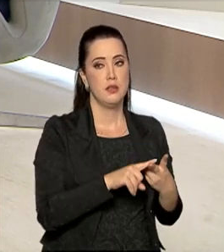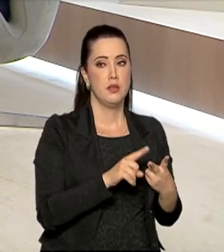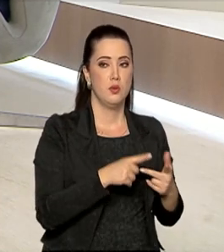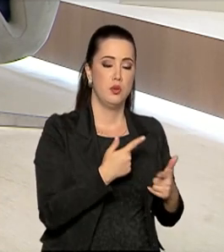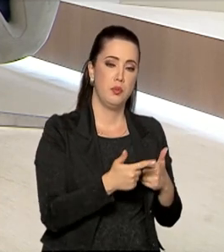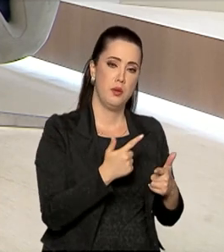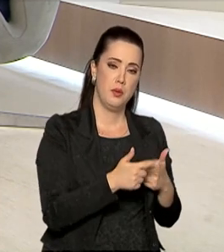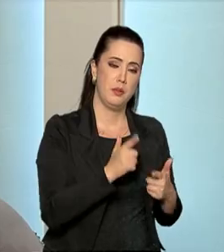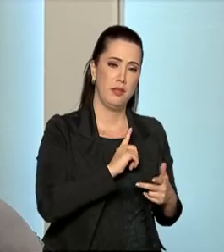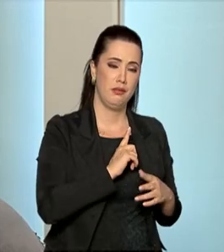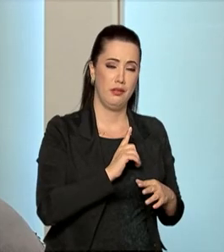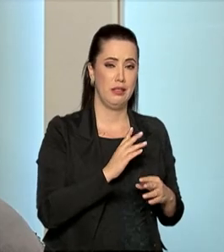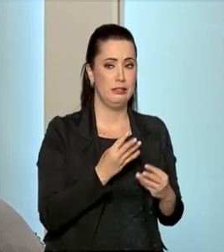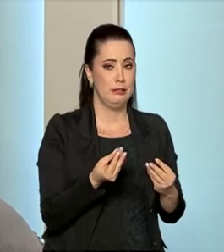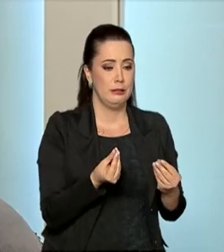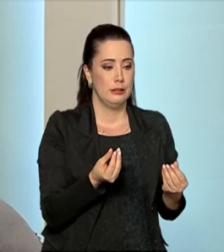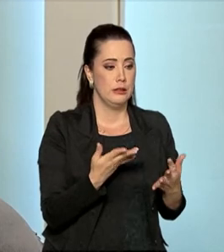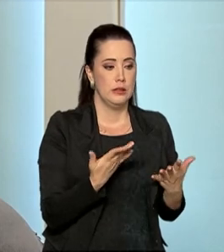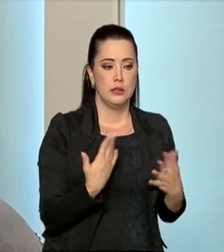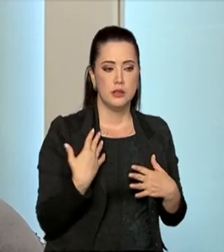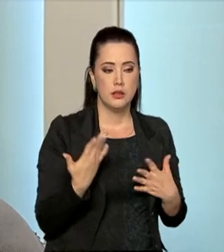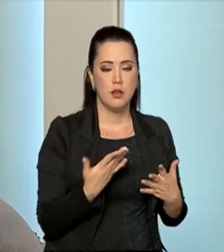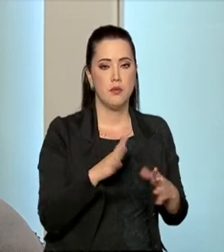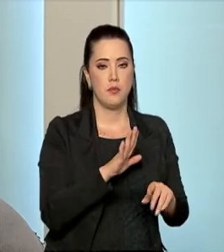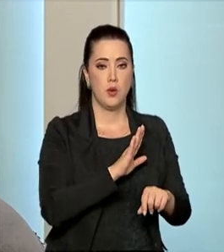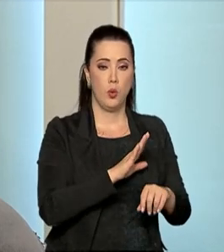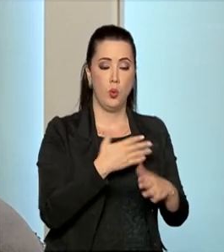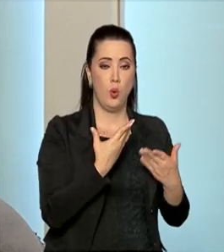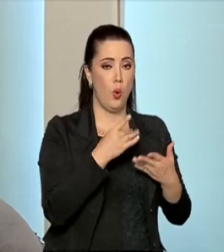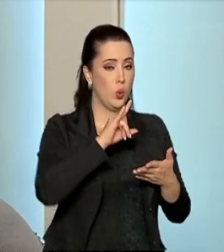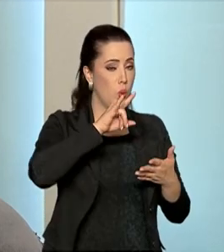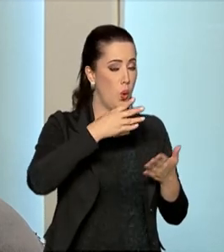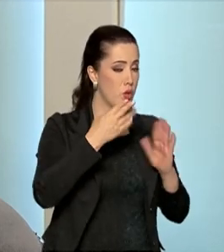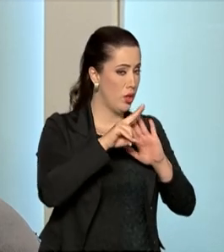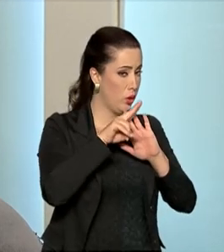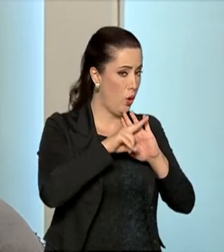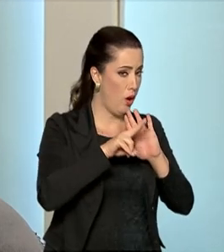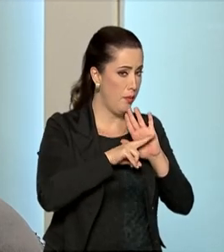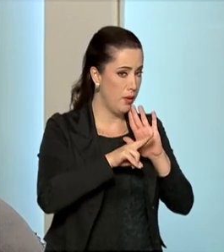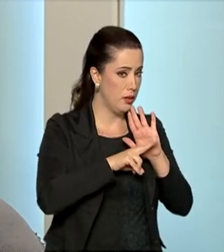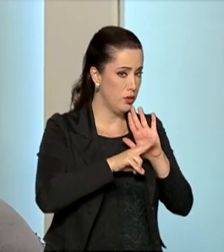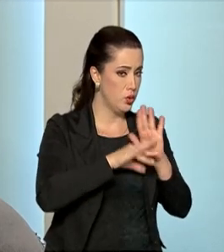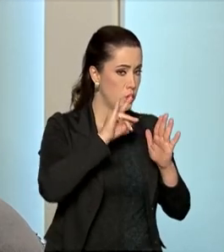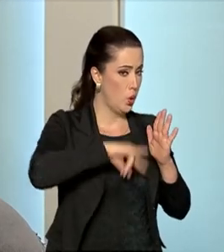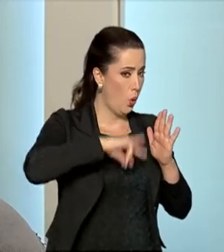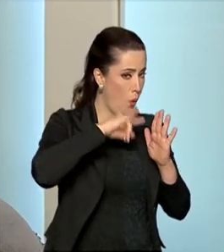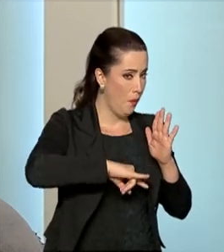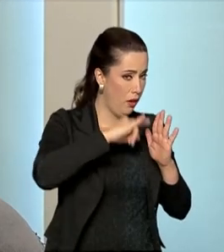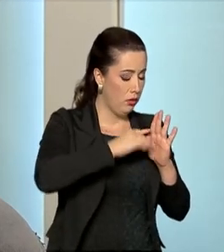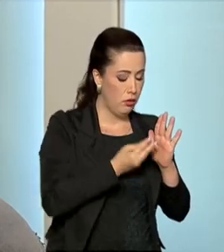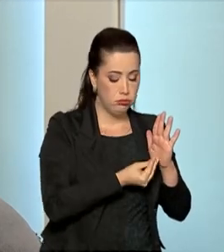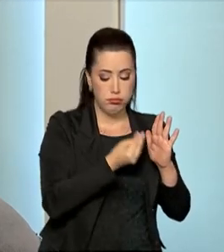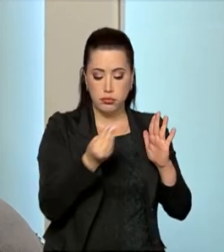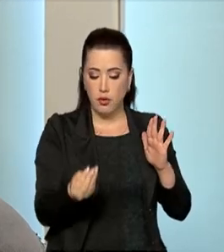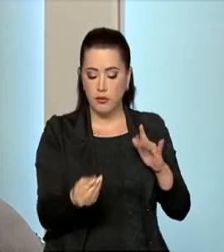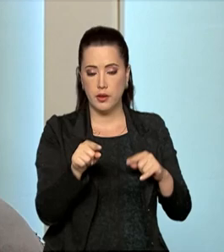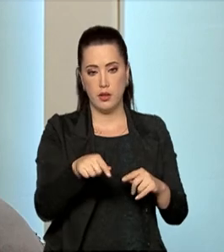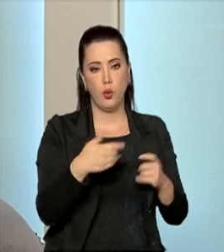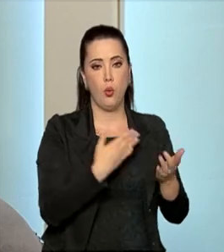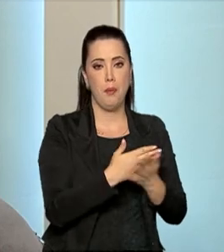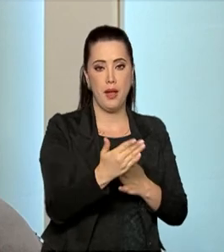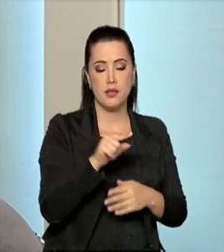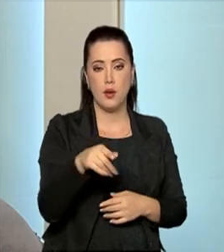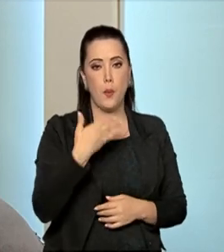a situação, o procedimento de demarcação de terras indígenas, ele inicia-se com uma reivindicação,